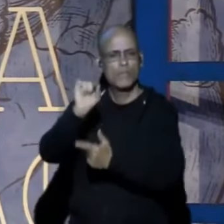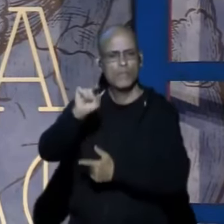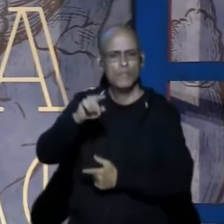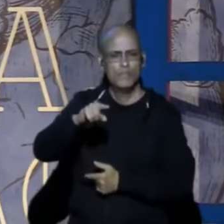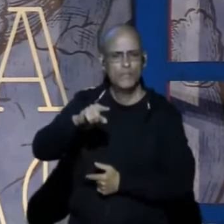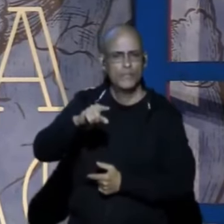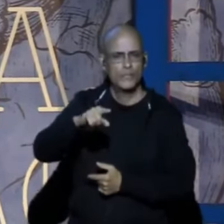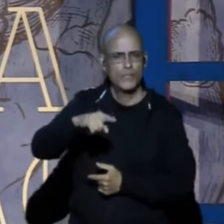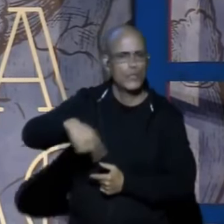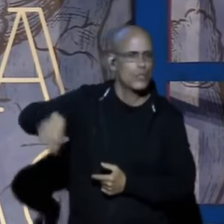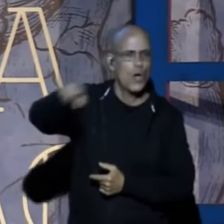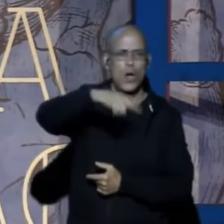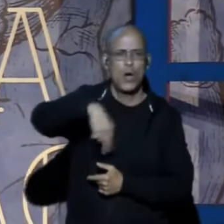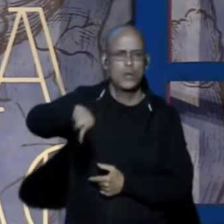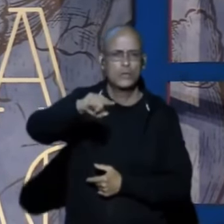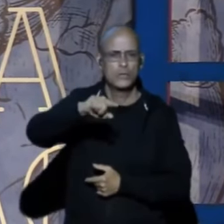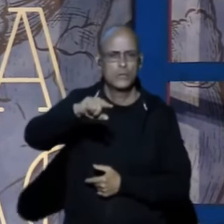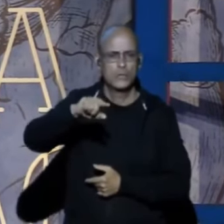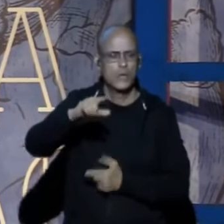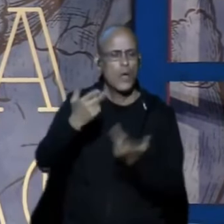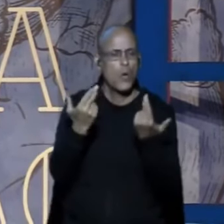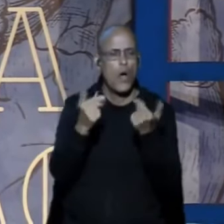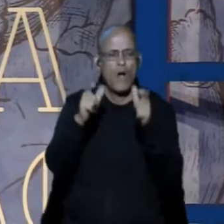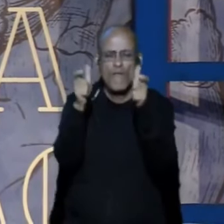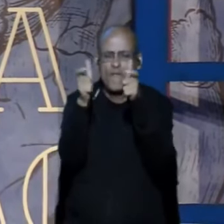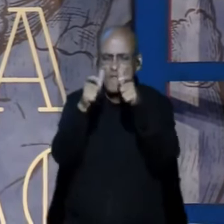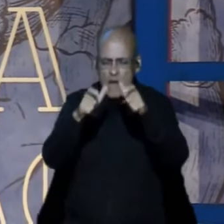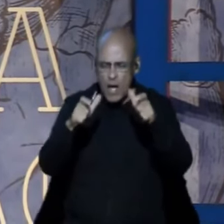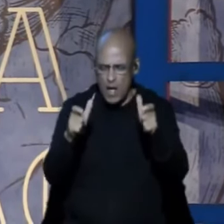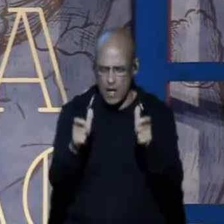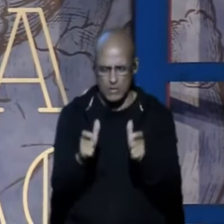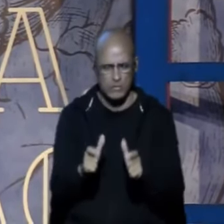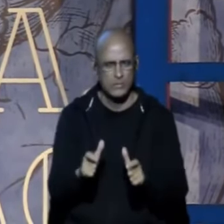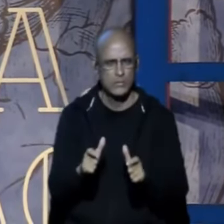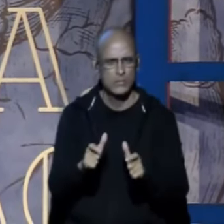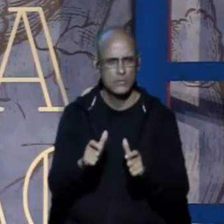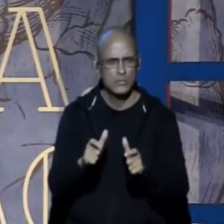não passamos de vaso de barro Que nada vale